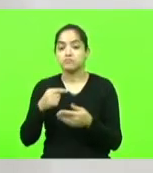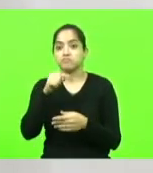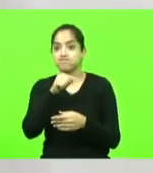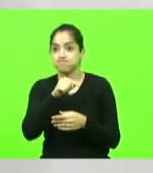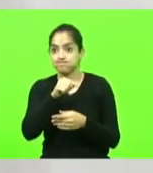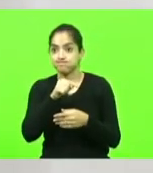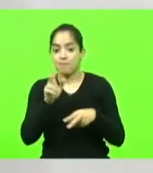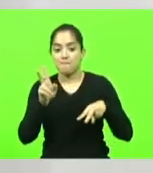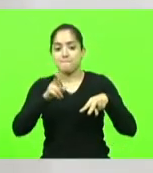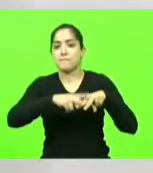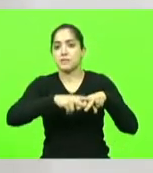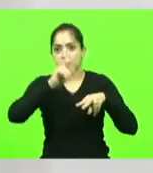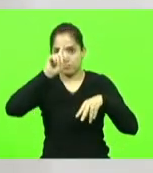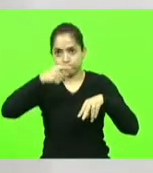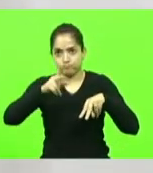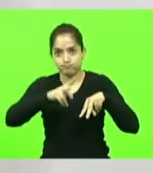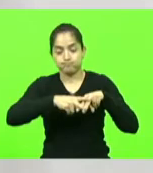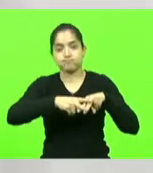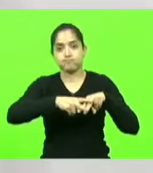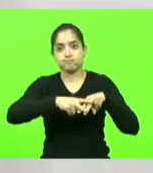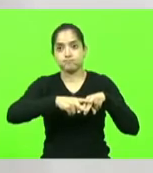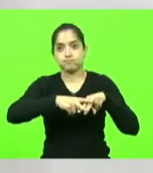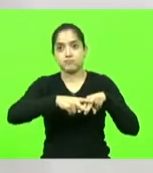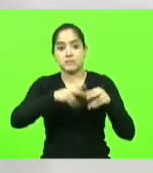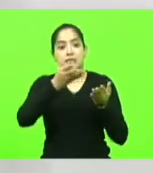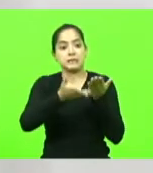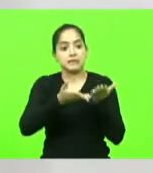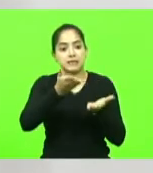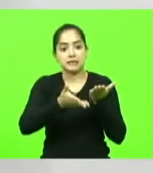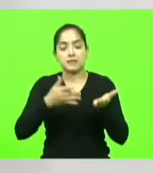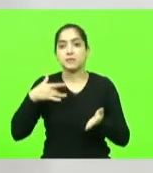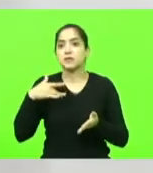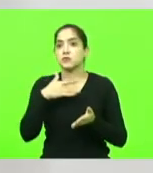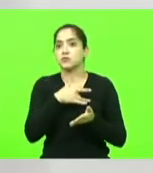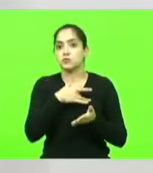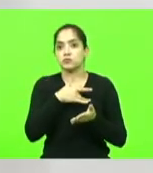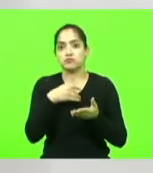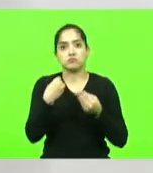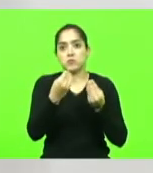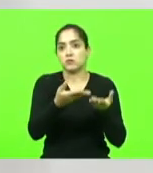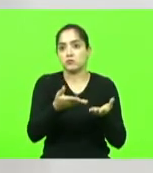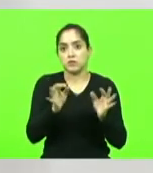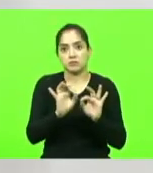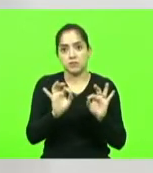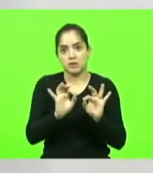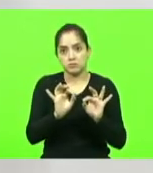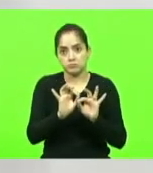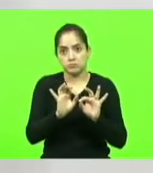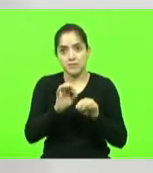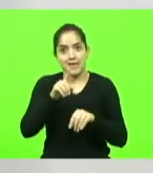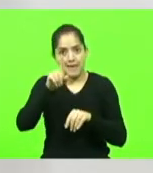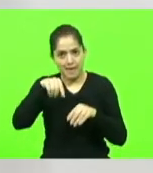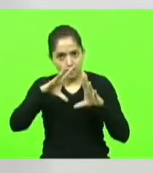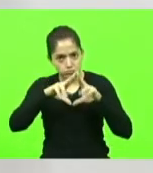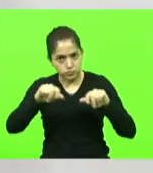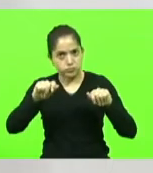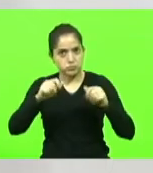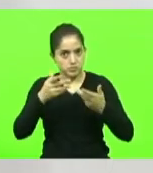prisão e não dão tratamento de saúde que é necessidade é ou não é queima de arquivo